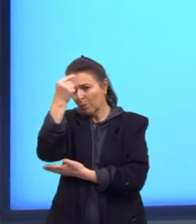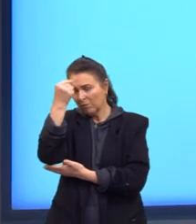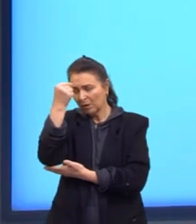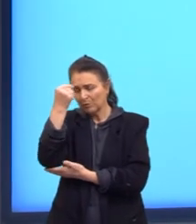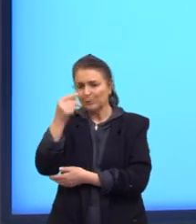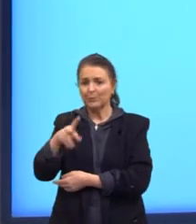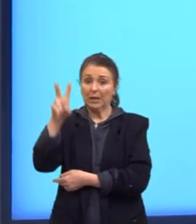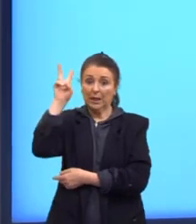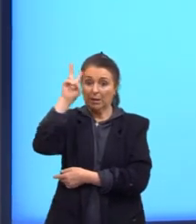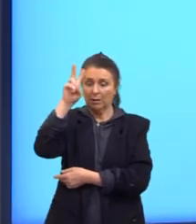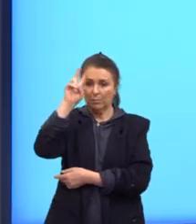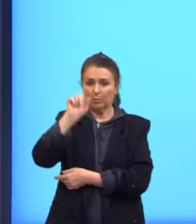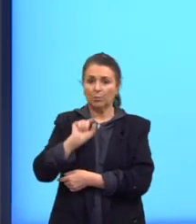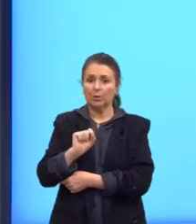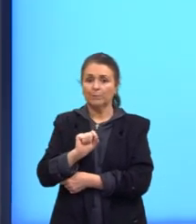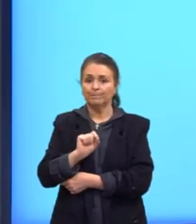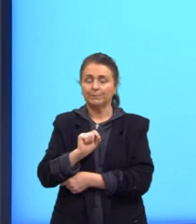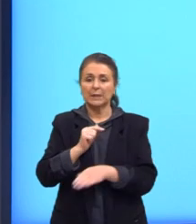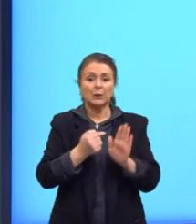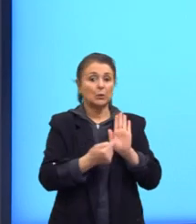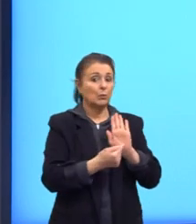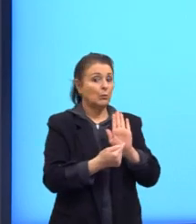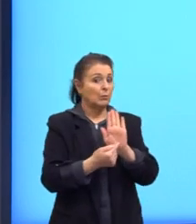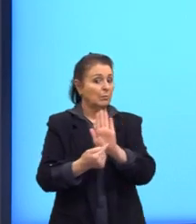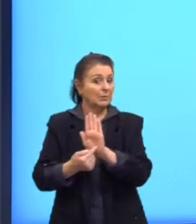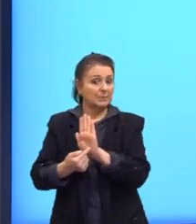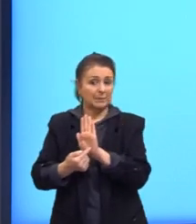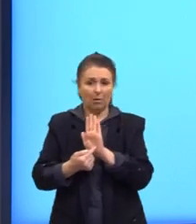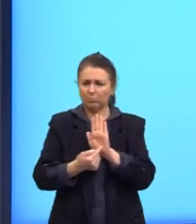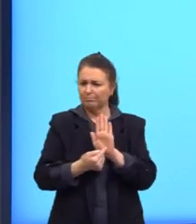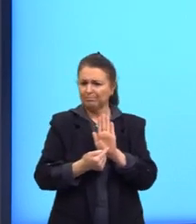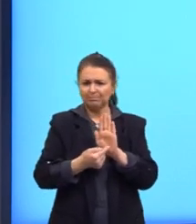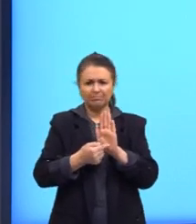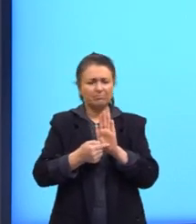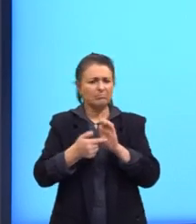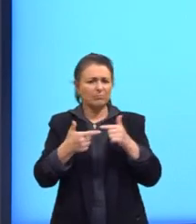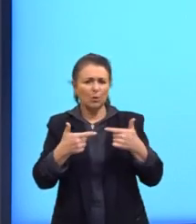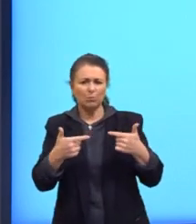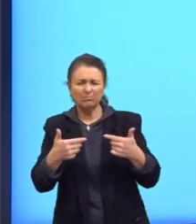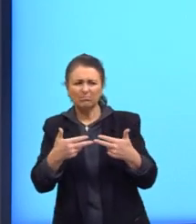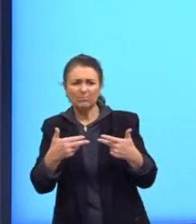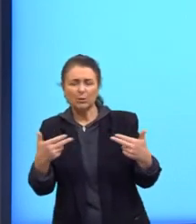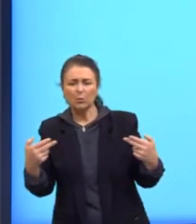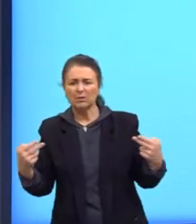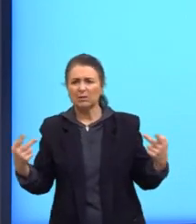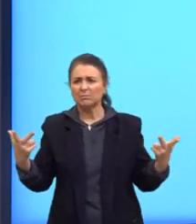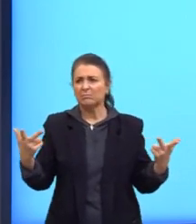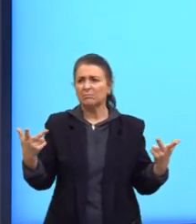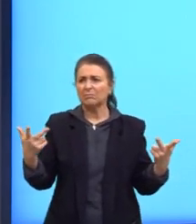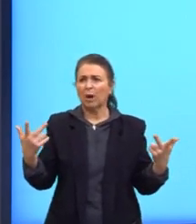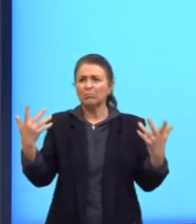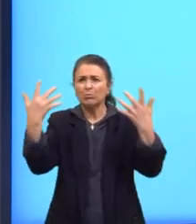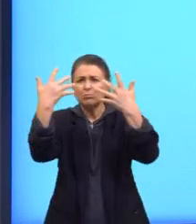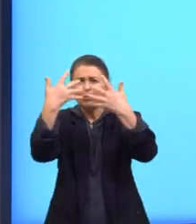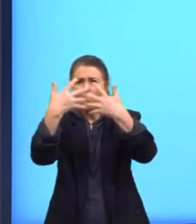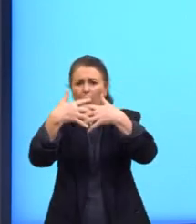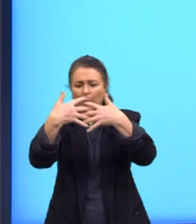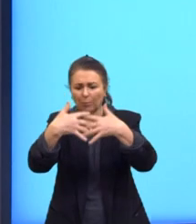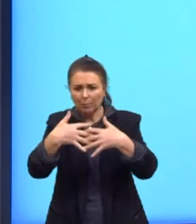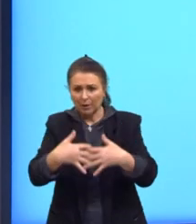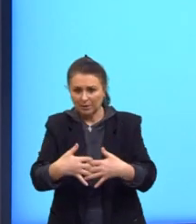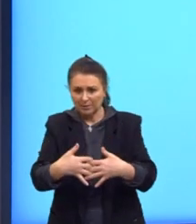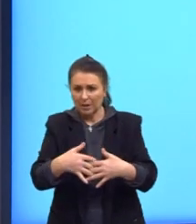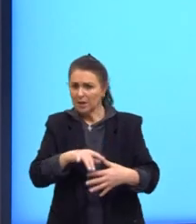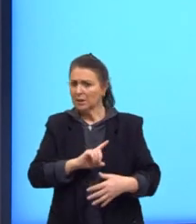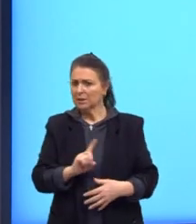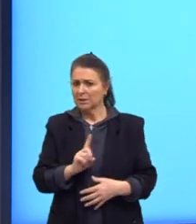anteriormente. Eu não trouxe aqui coisas muito complexas de ler. A minha intenção aqui não